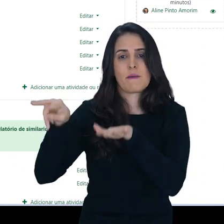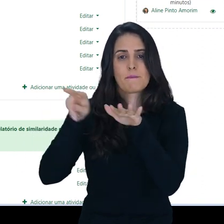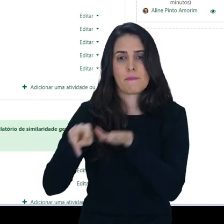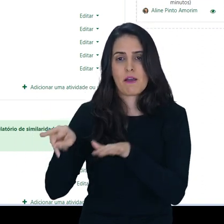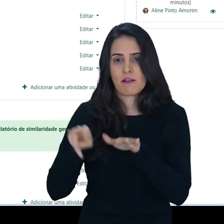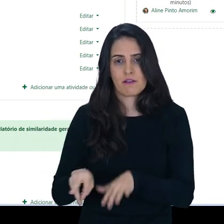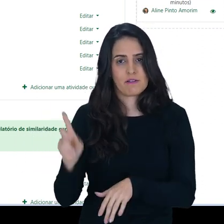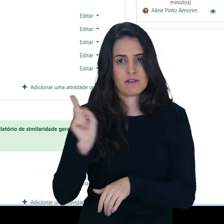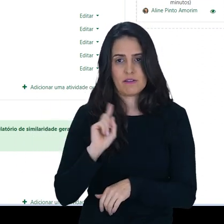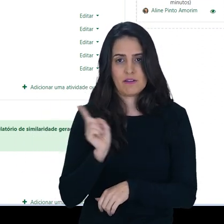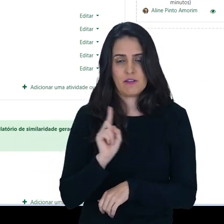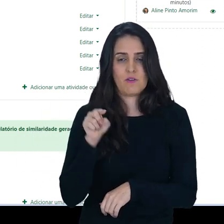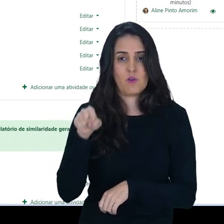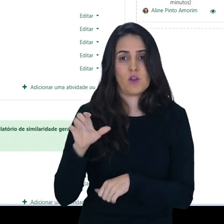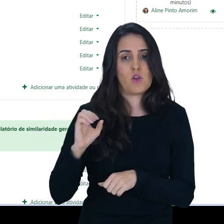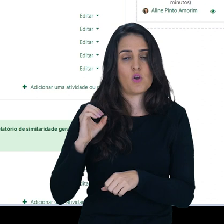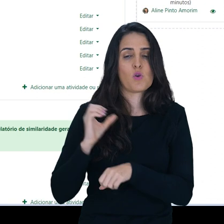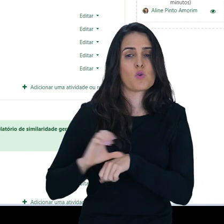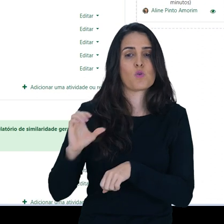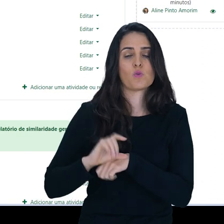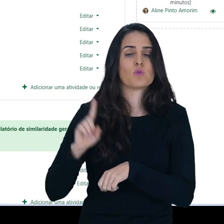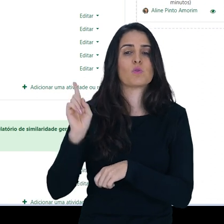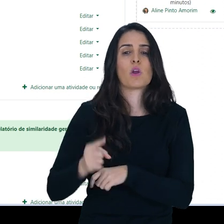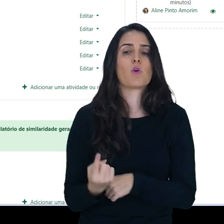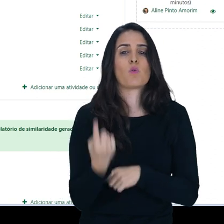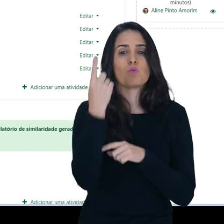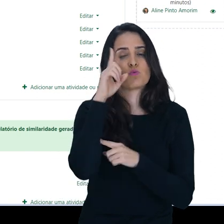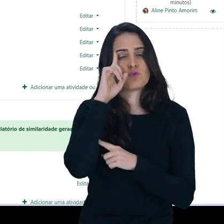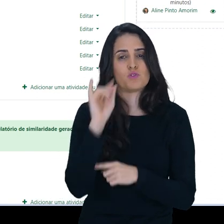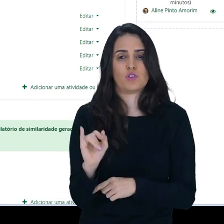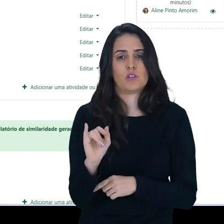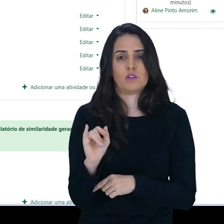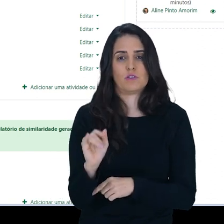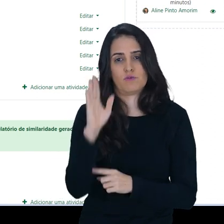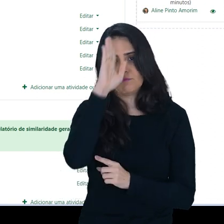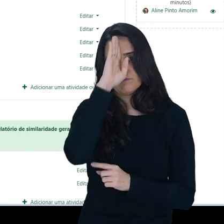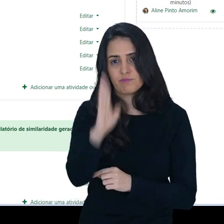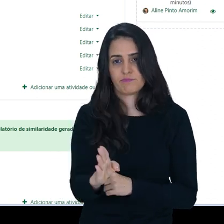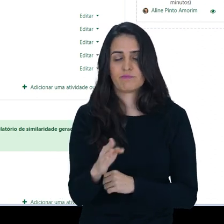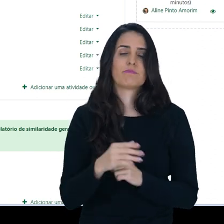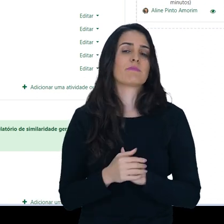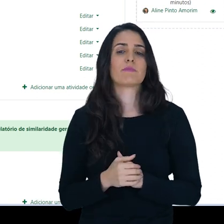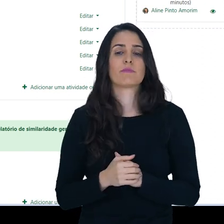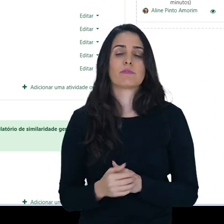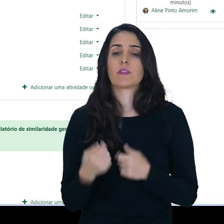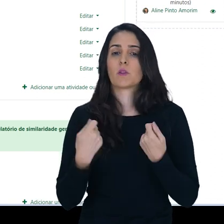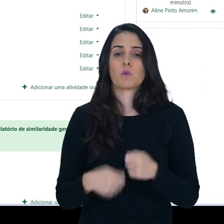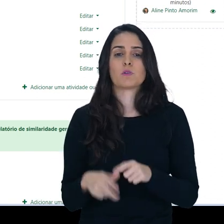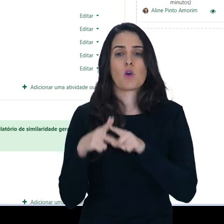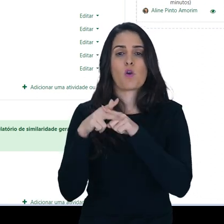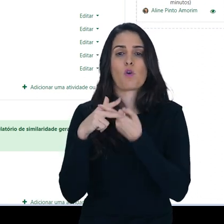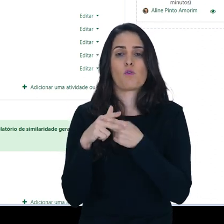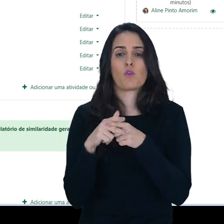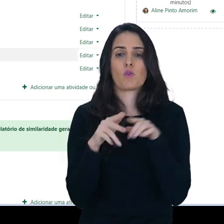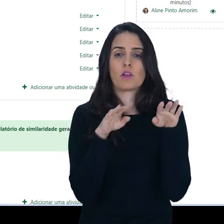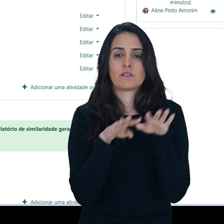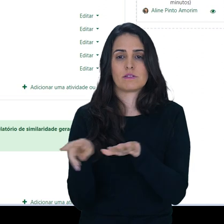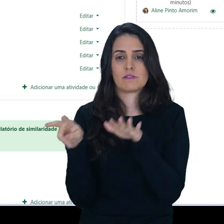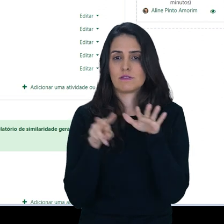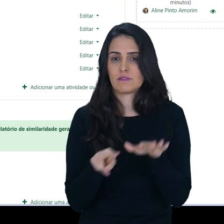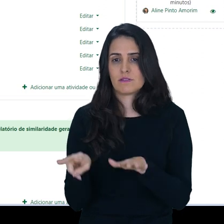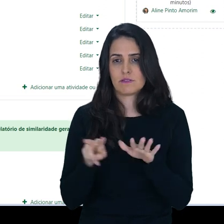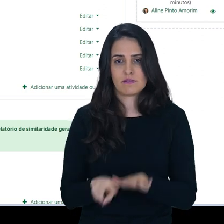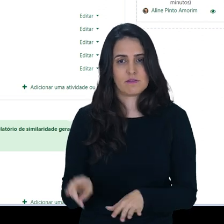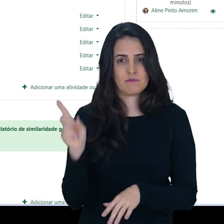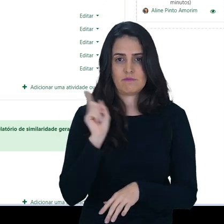não é no formato semanal. Ela vai acontecer em um dia específico, então eu não vou me preocupar em configurar